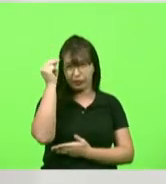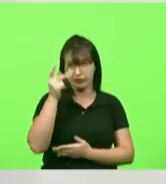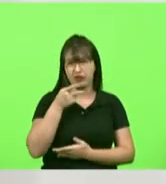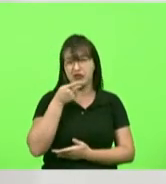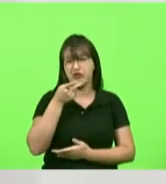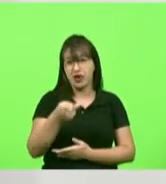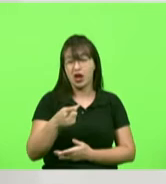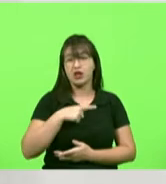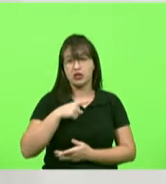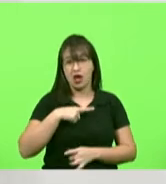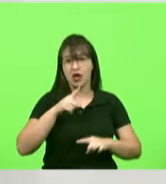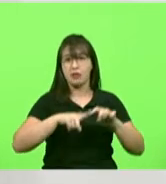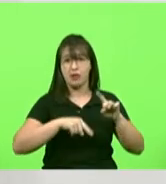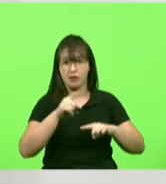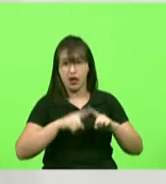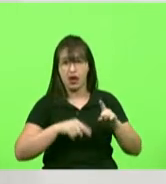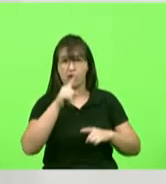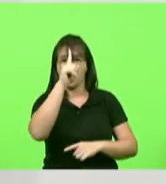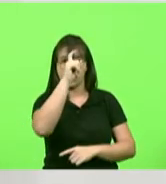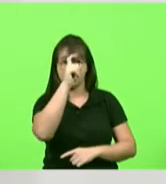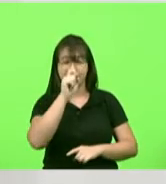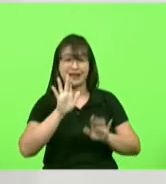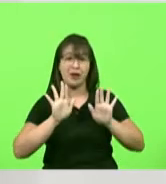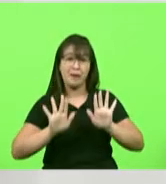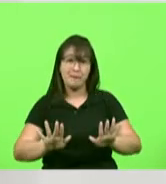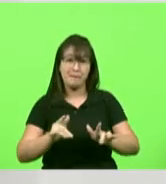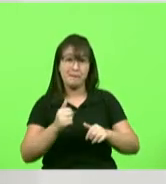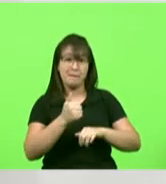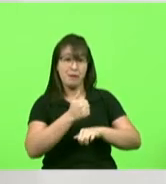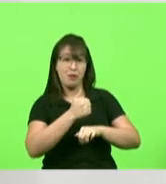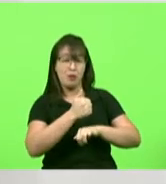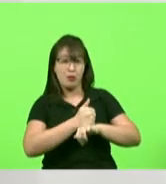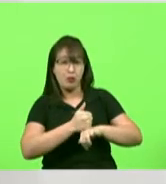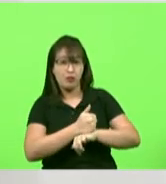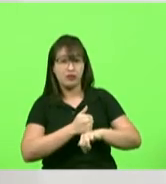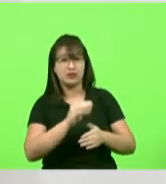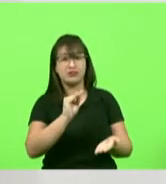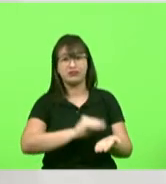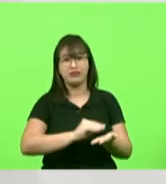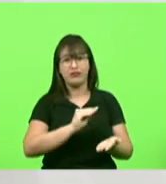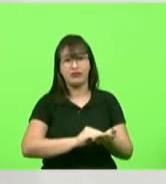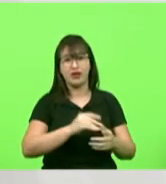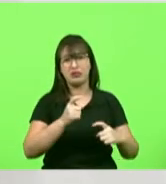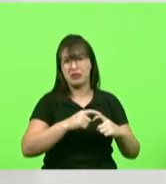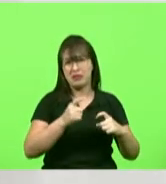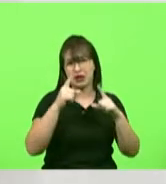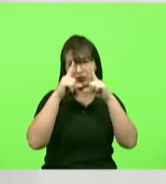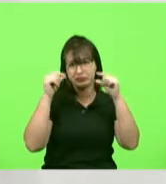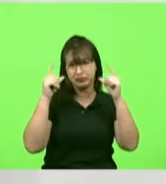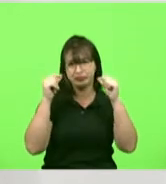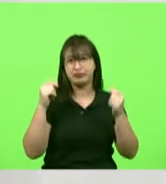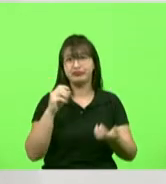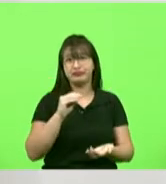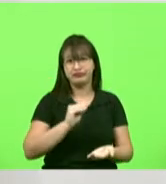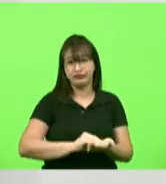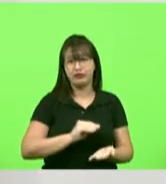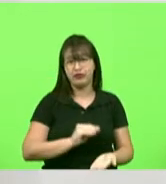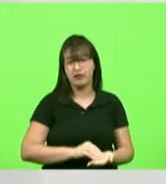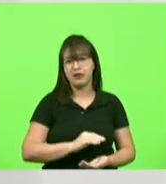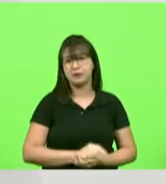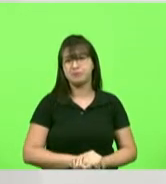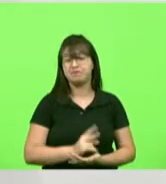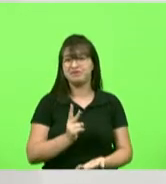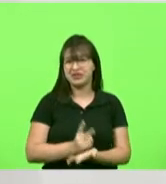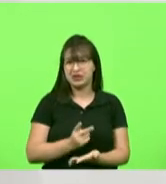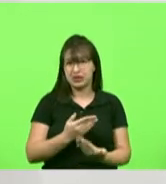profissionais e vai passar a cada vez ter menos profissionais porque cada vez que se abrir a porta da iniciativa privada eles vão